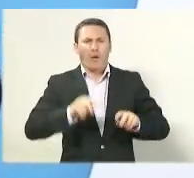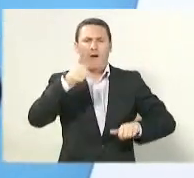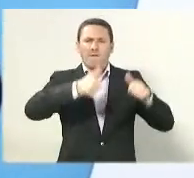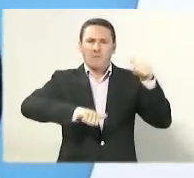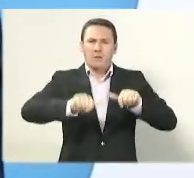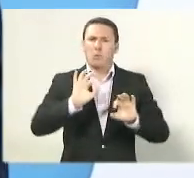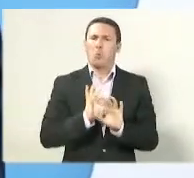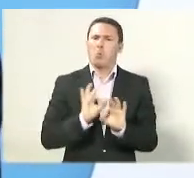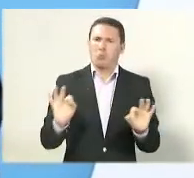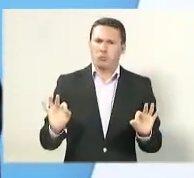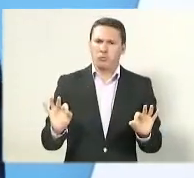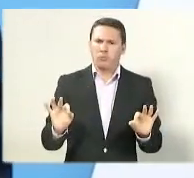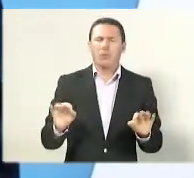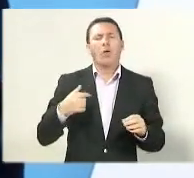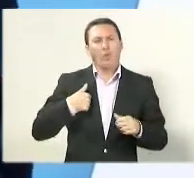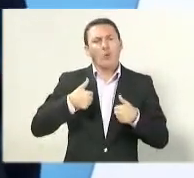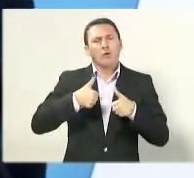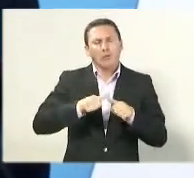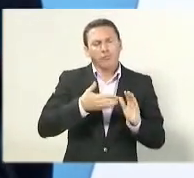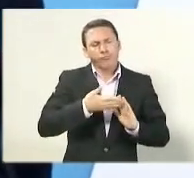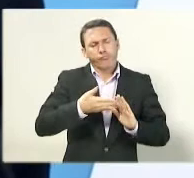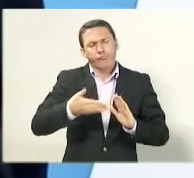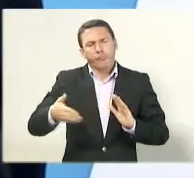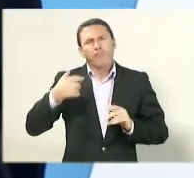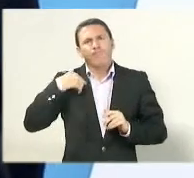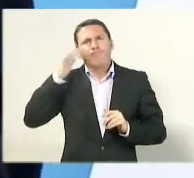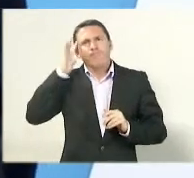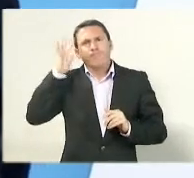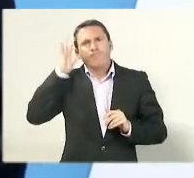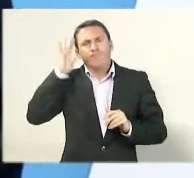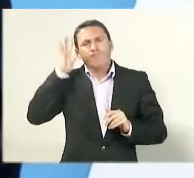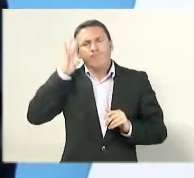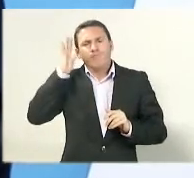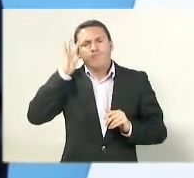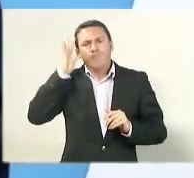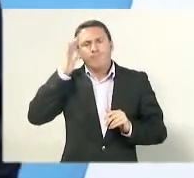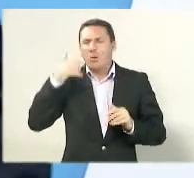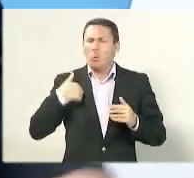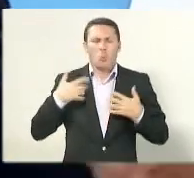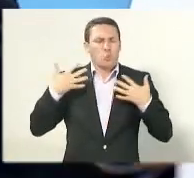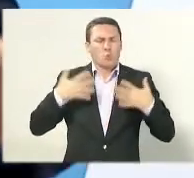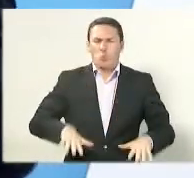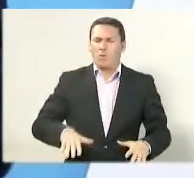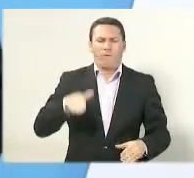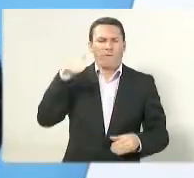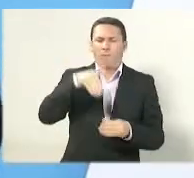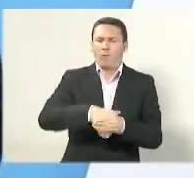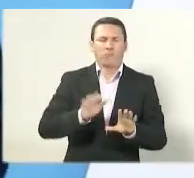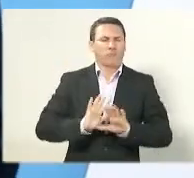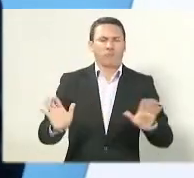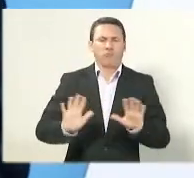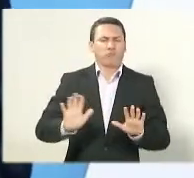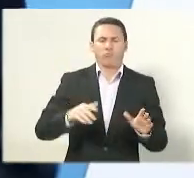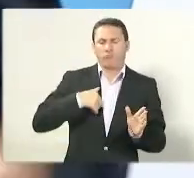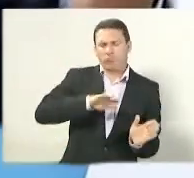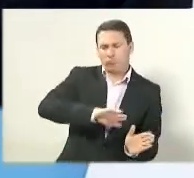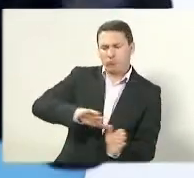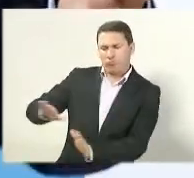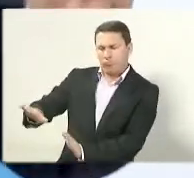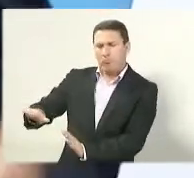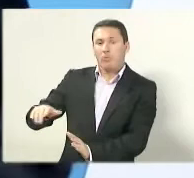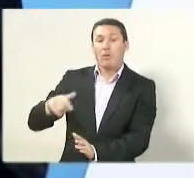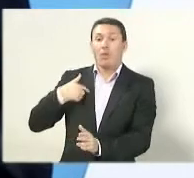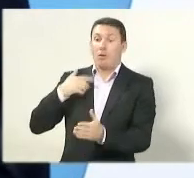eleitoral. Terminei o meu mandato, entreguei um governo absolutamente organizado, uma casa